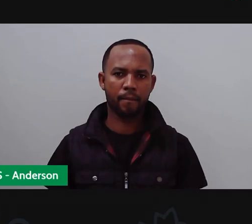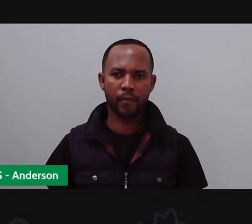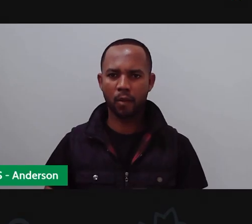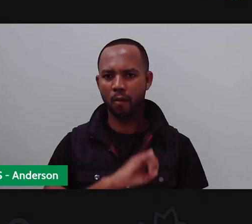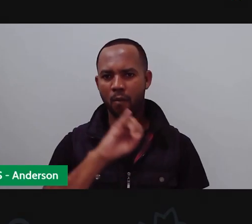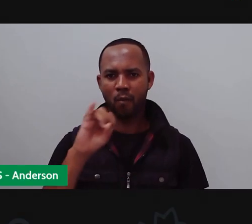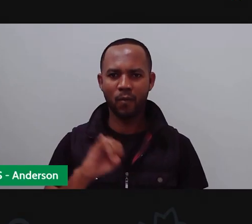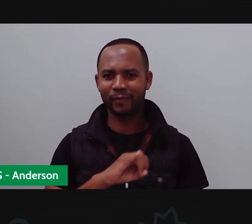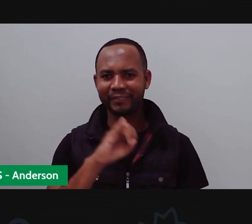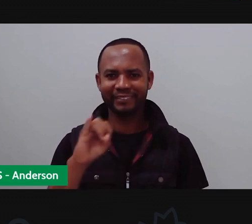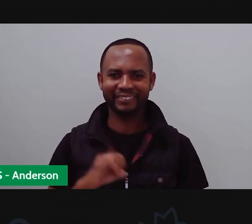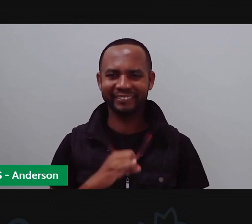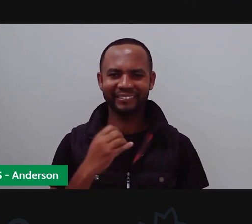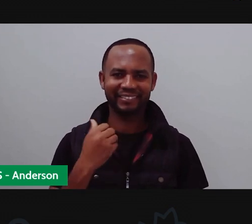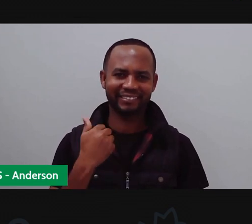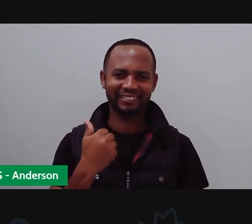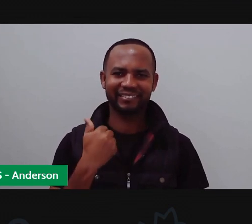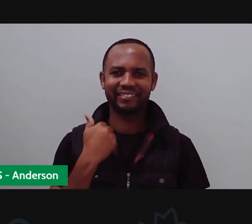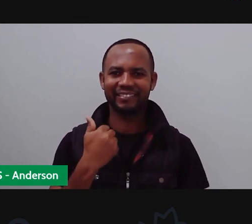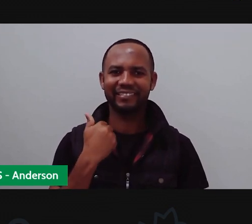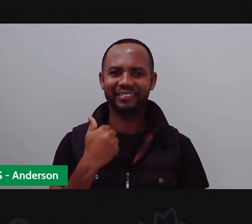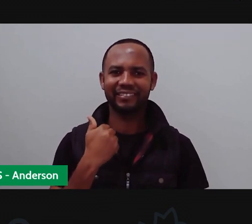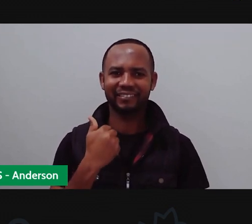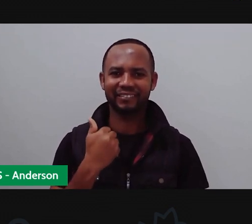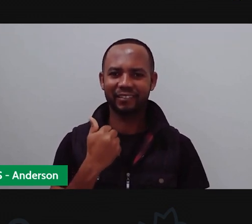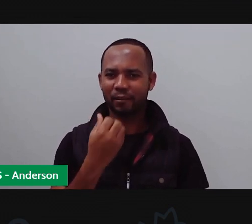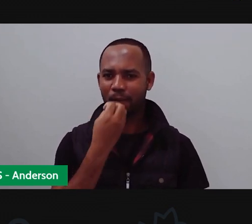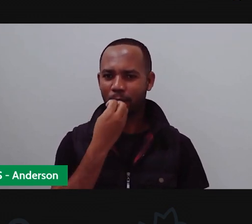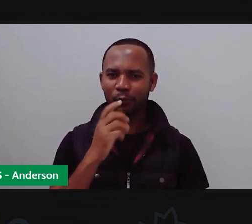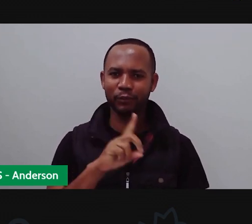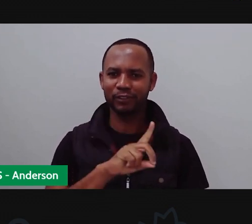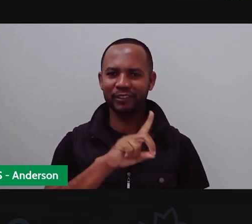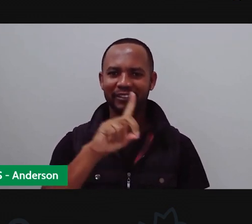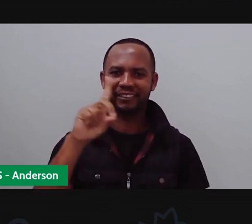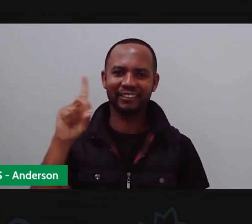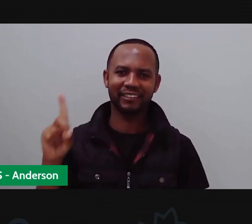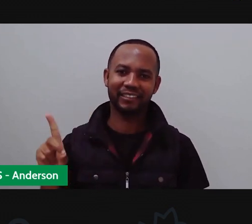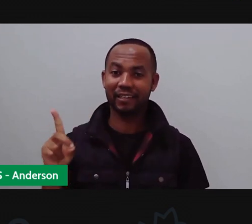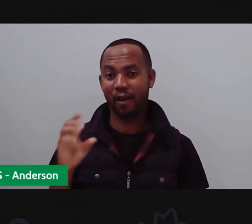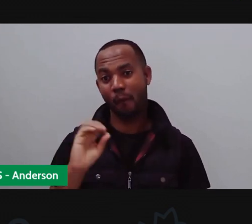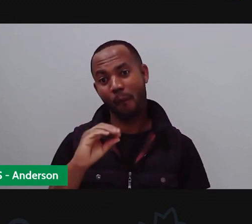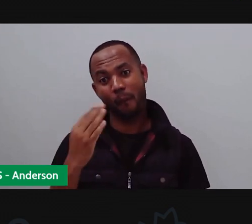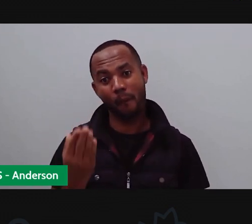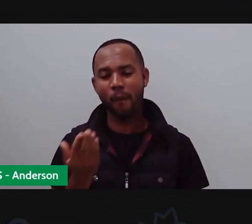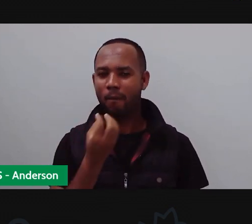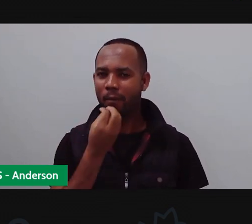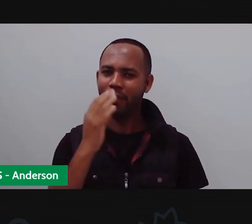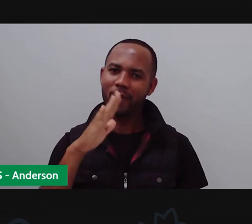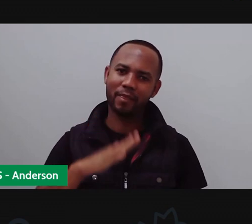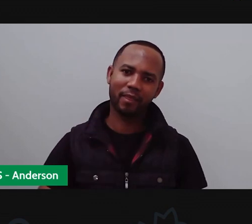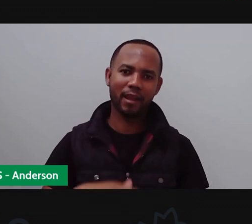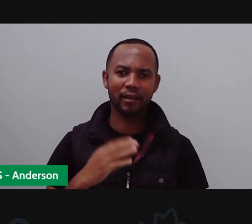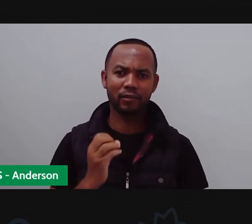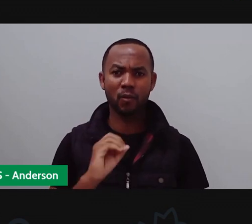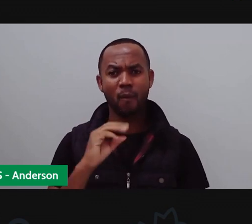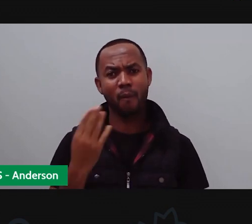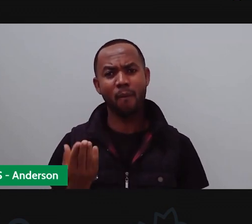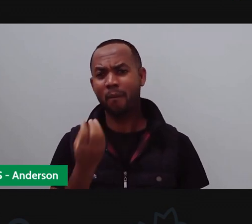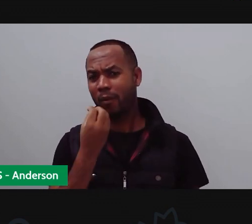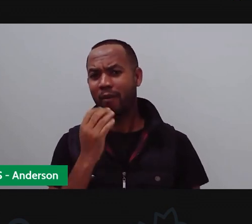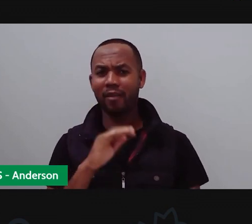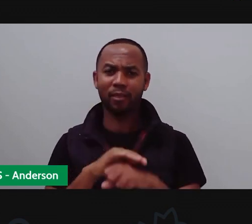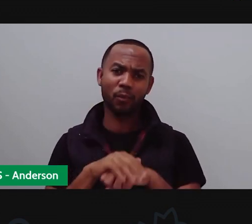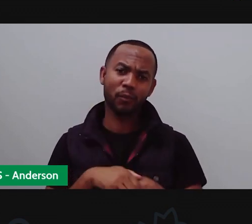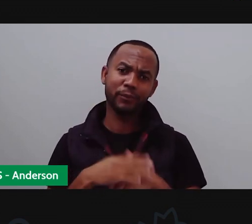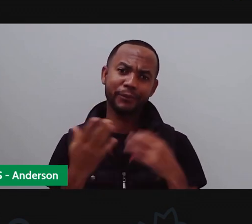Olá, meus amores! Bom dia, boa tarde, boa noite aí, né? A depender do horário que vocês